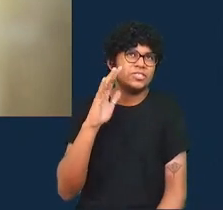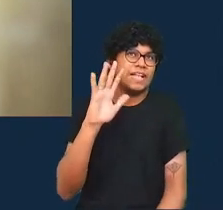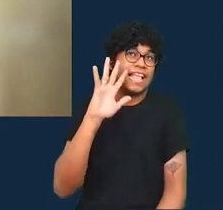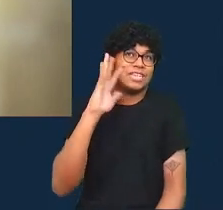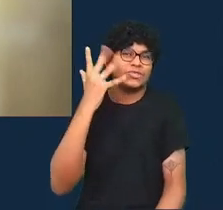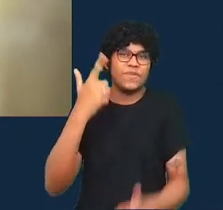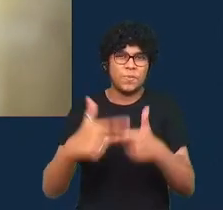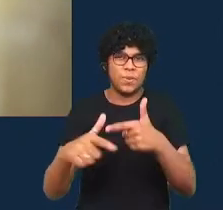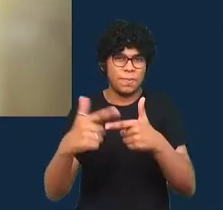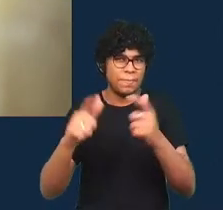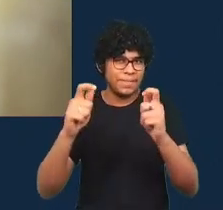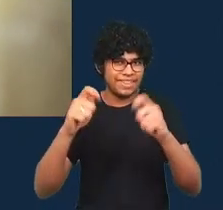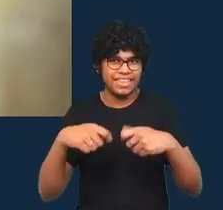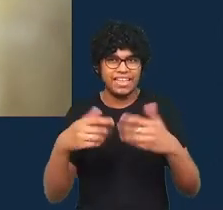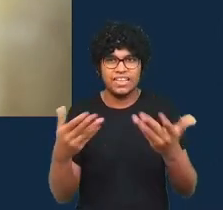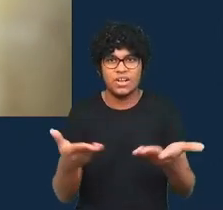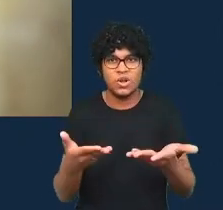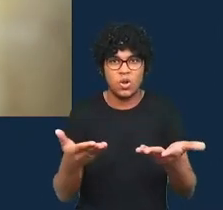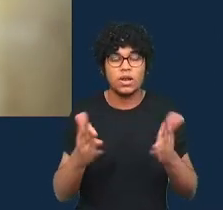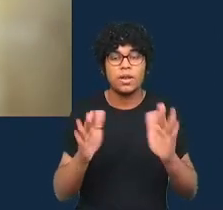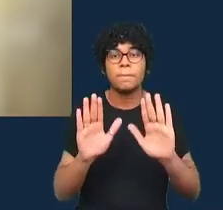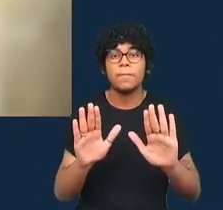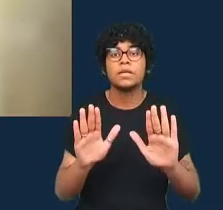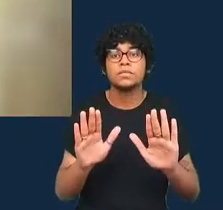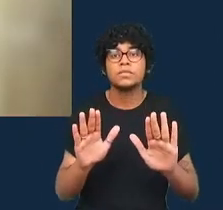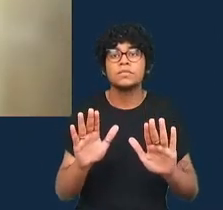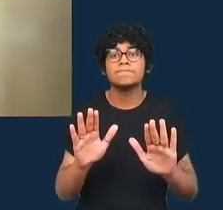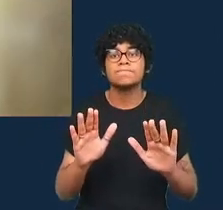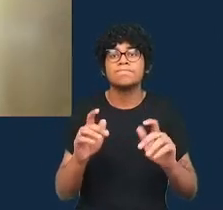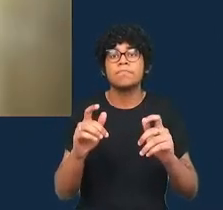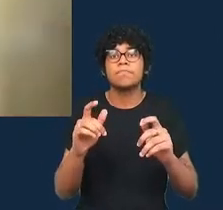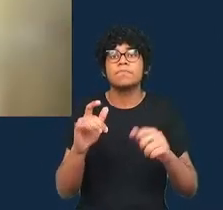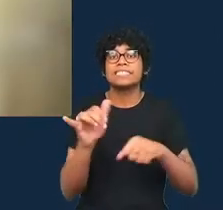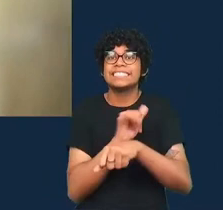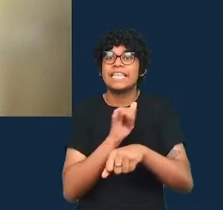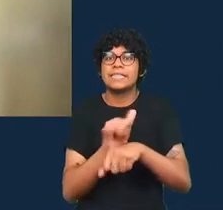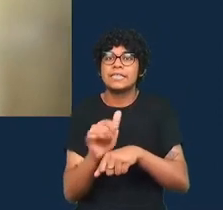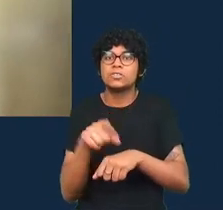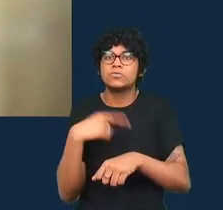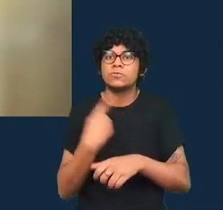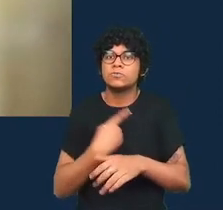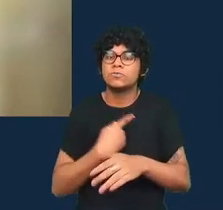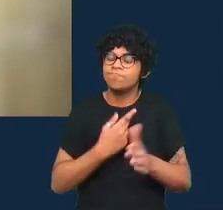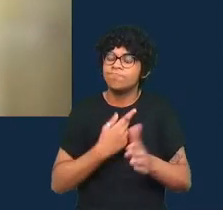acho que é a única maneira de irmos adiante para explorarmos